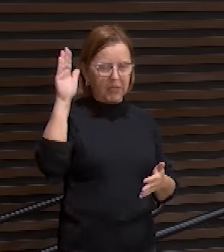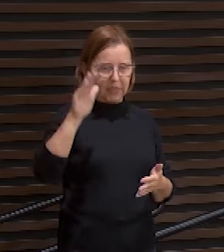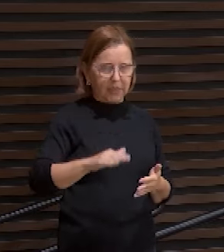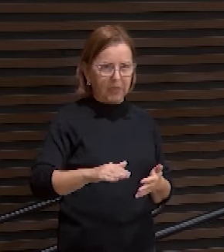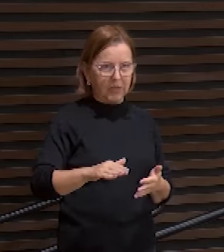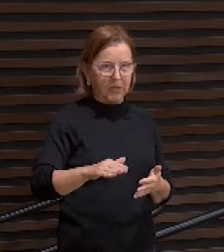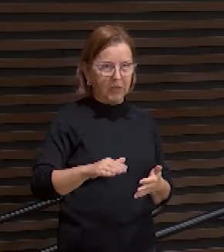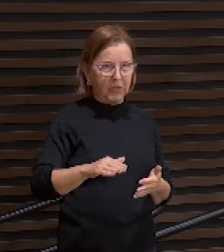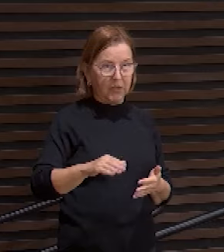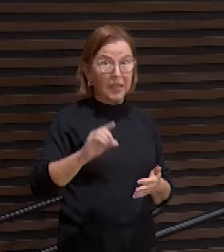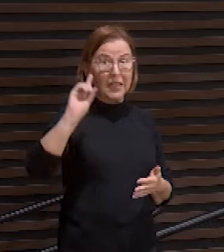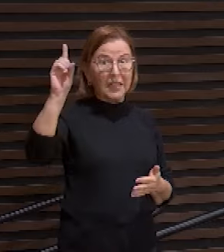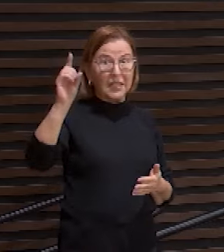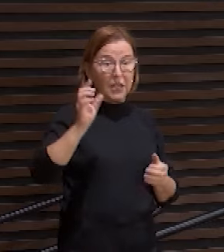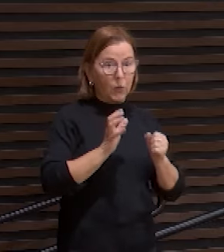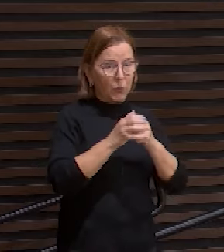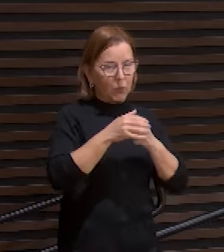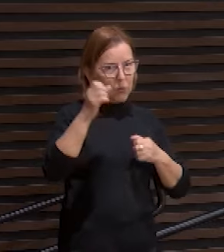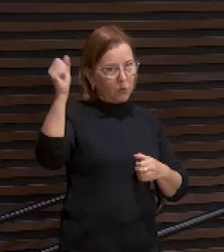o seu filho estava.